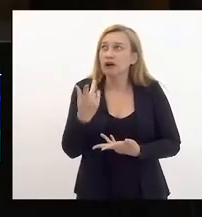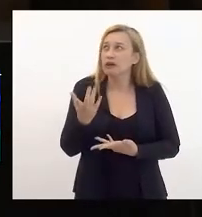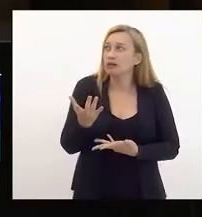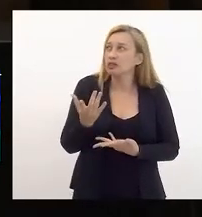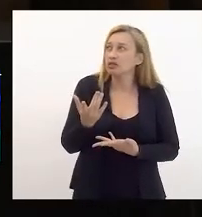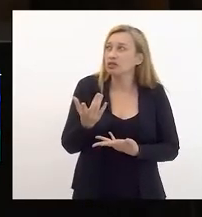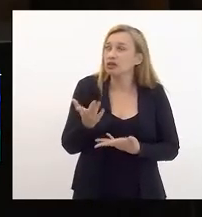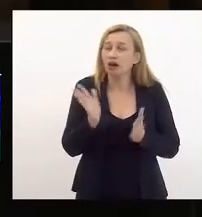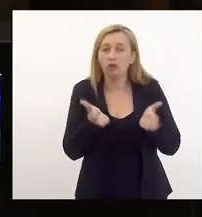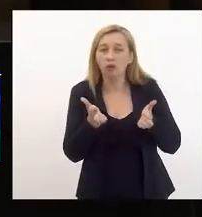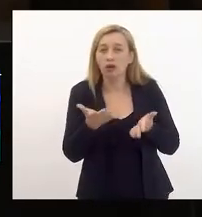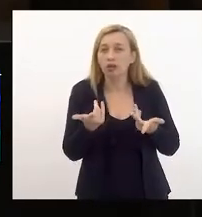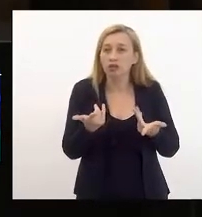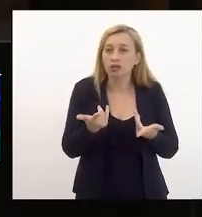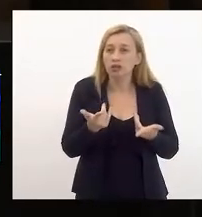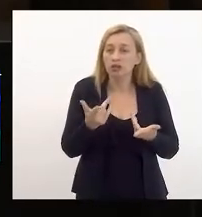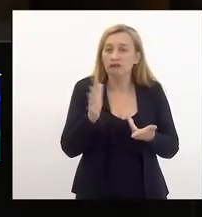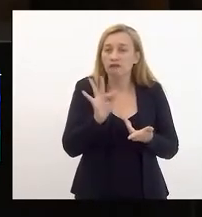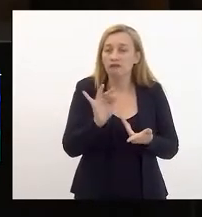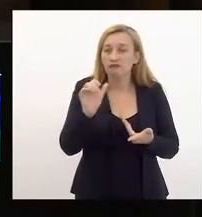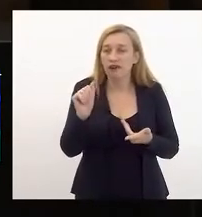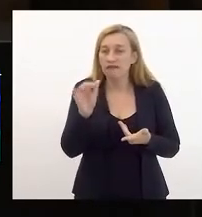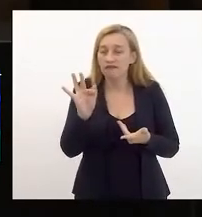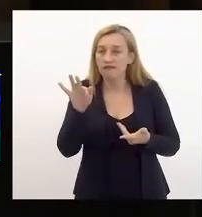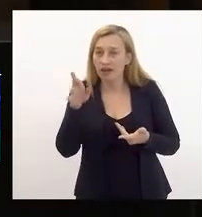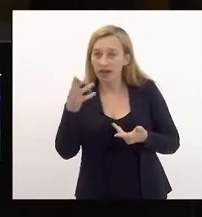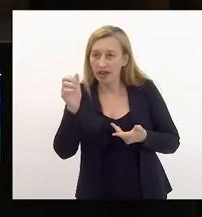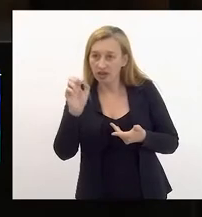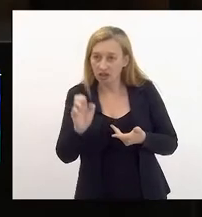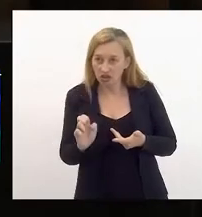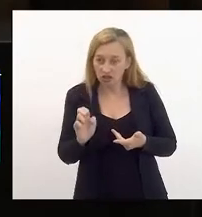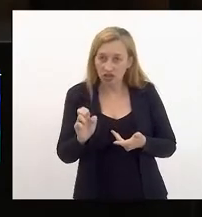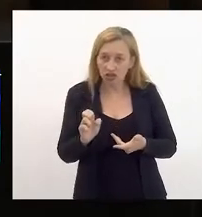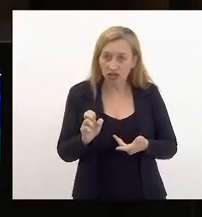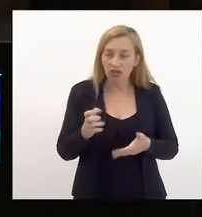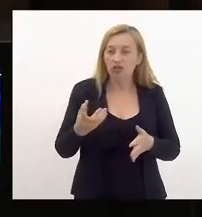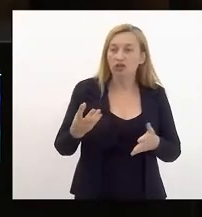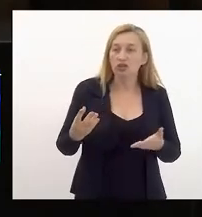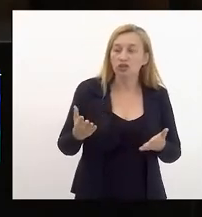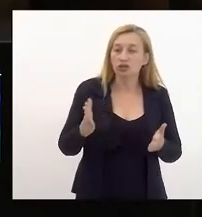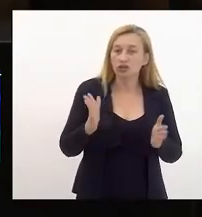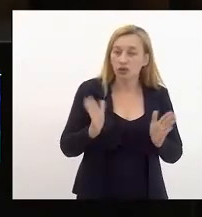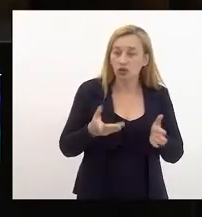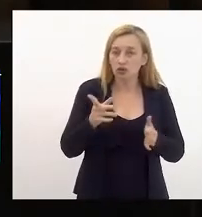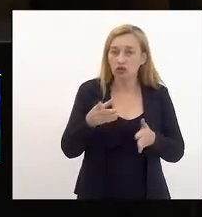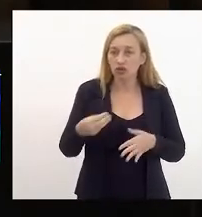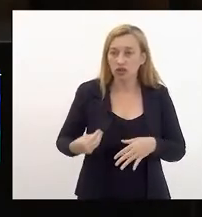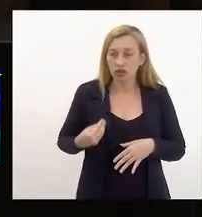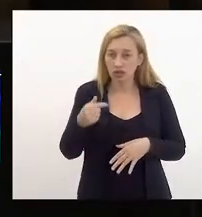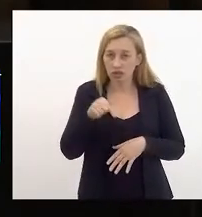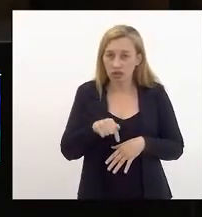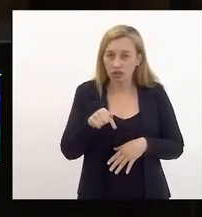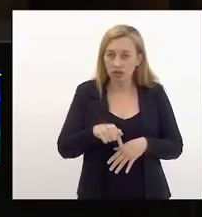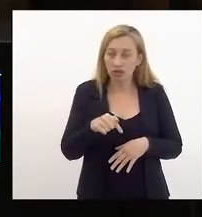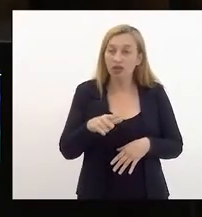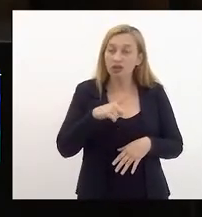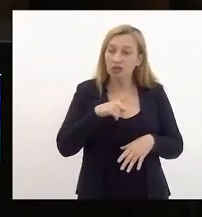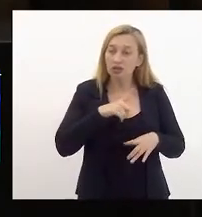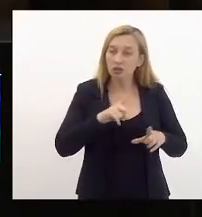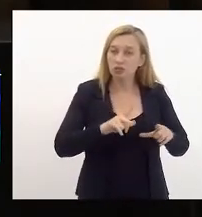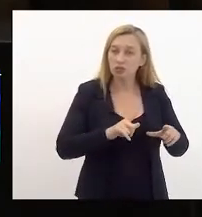falava agora com a faferje aqui que teve aqui hoje o dia mundial da favela a gente tem operações